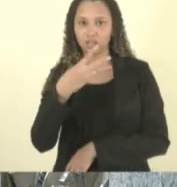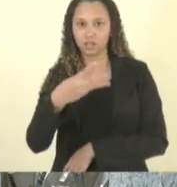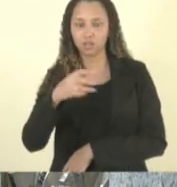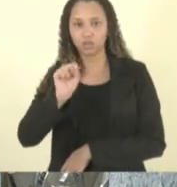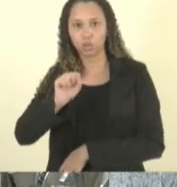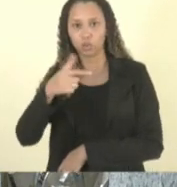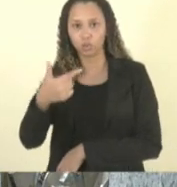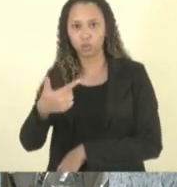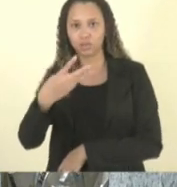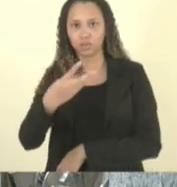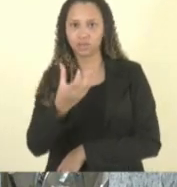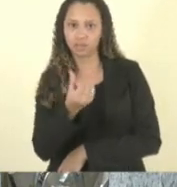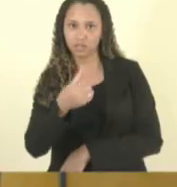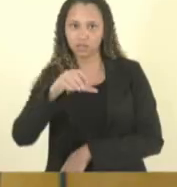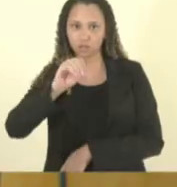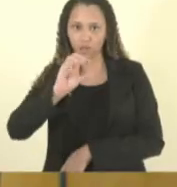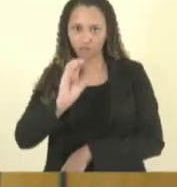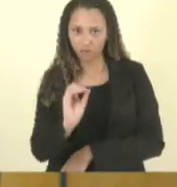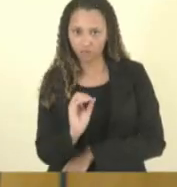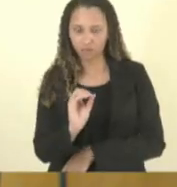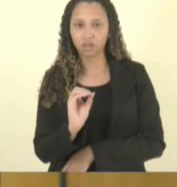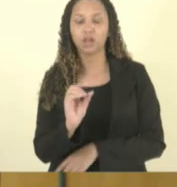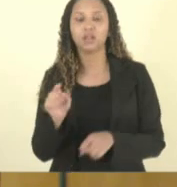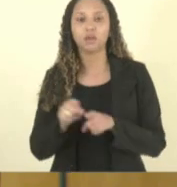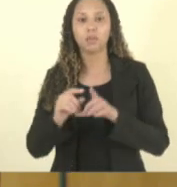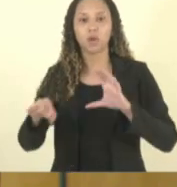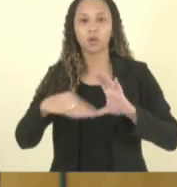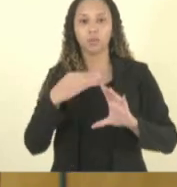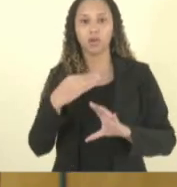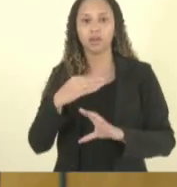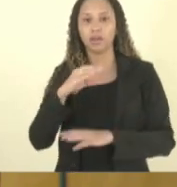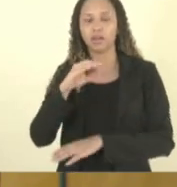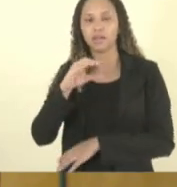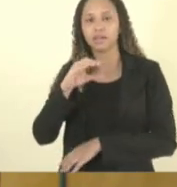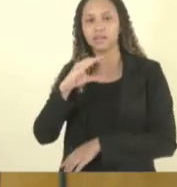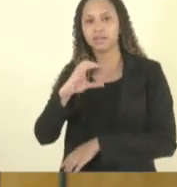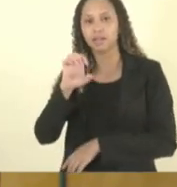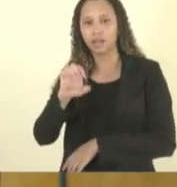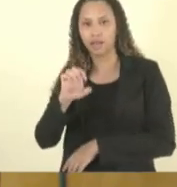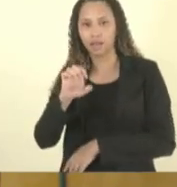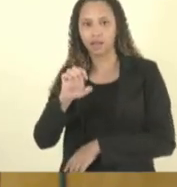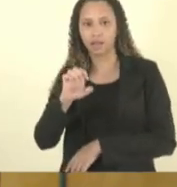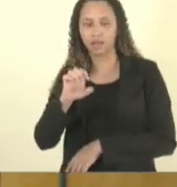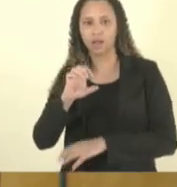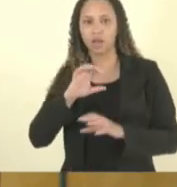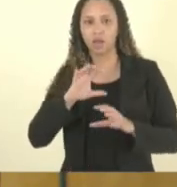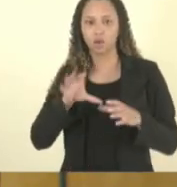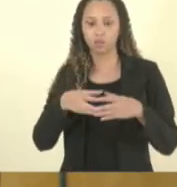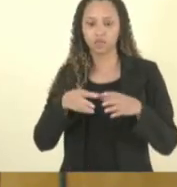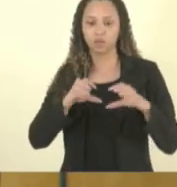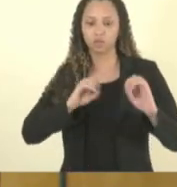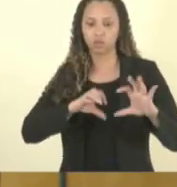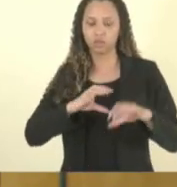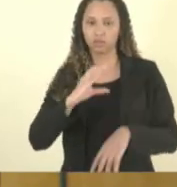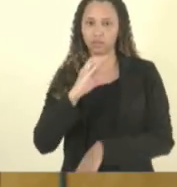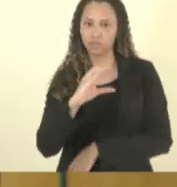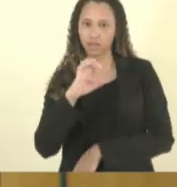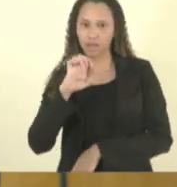3690 e o nosso e-mail é CE que é comissão de educação né CE